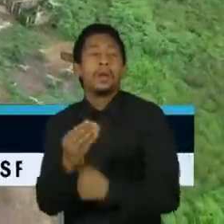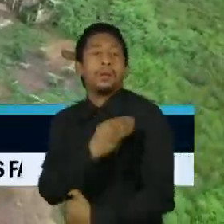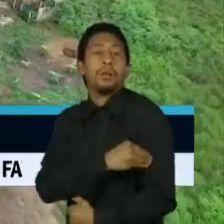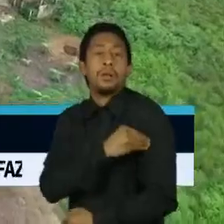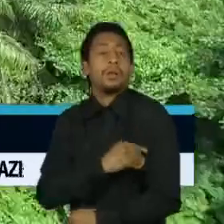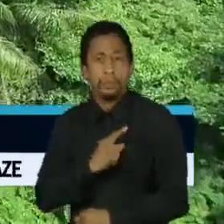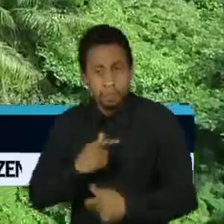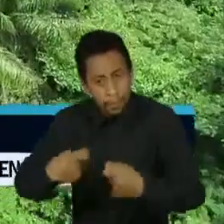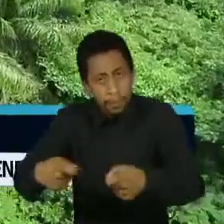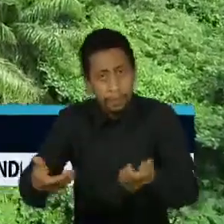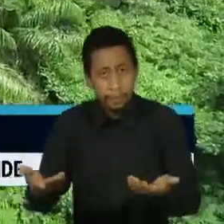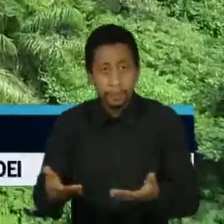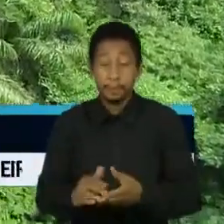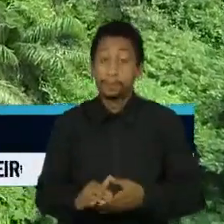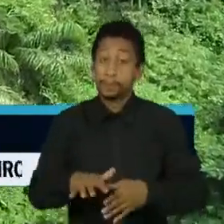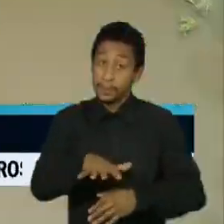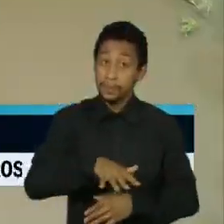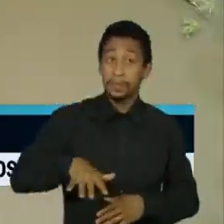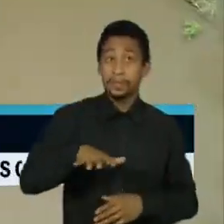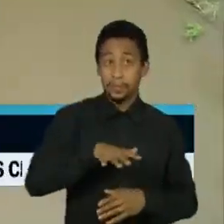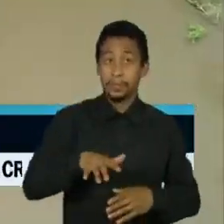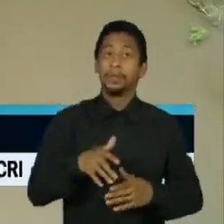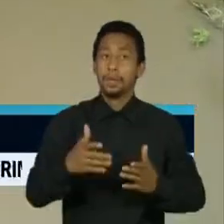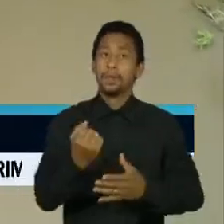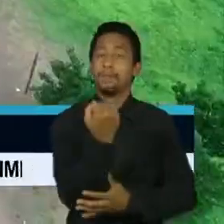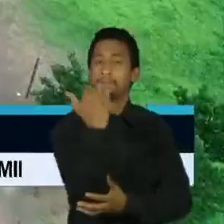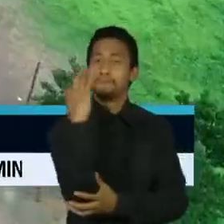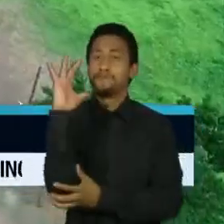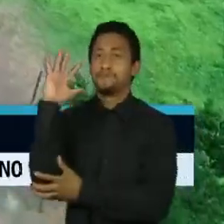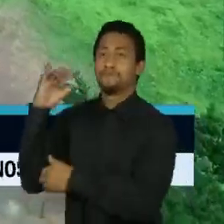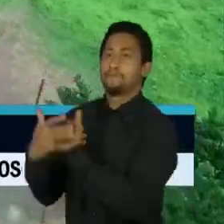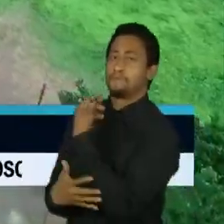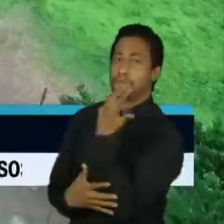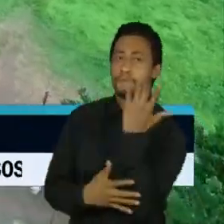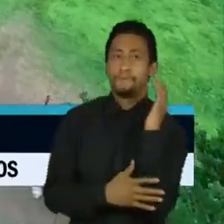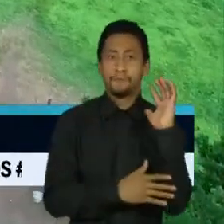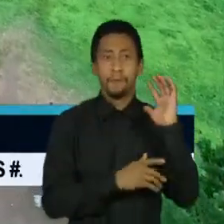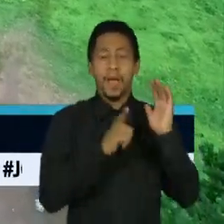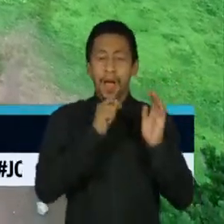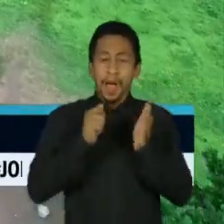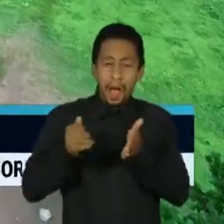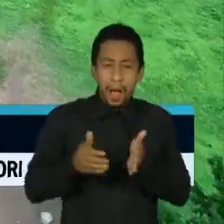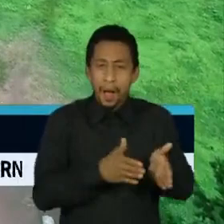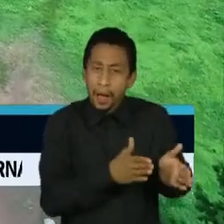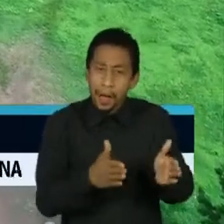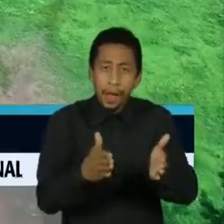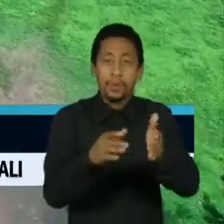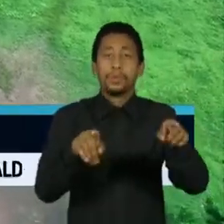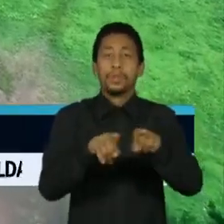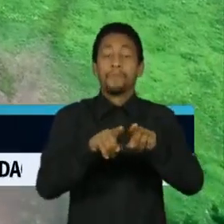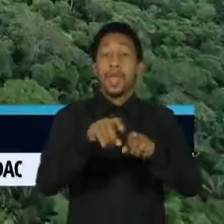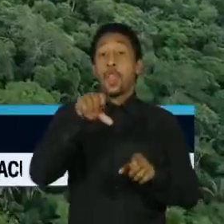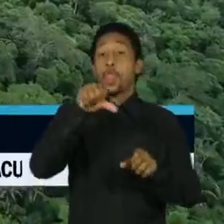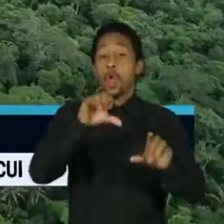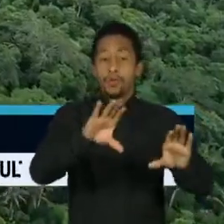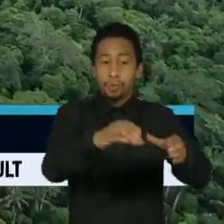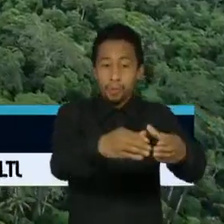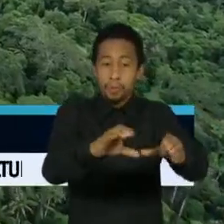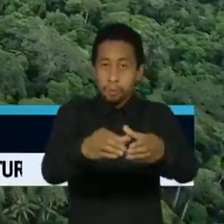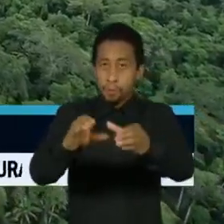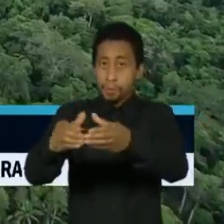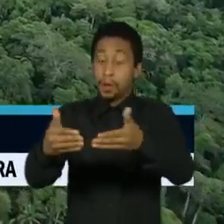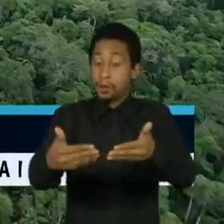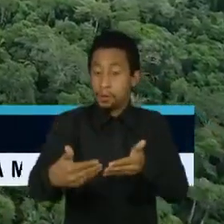Uru-Ewa-Uau é lar de florestas, nascentes e nove povos. Alguns deles isolados. Só em